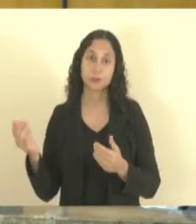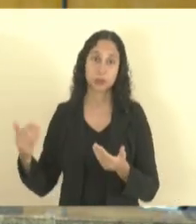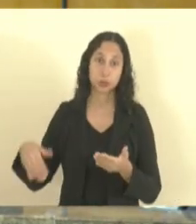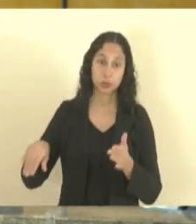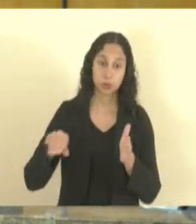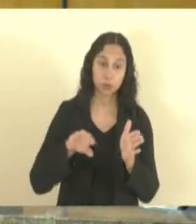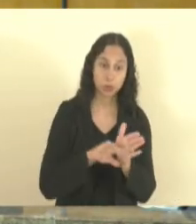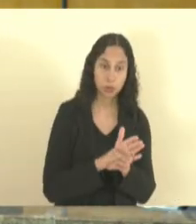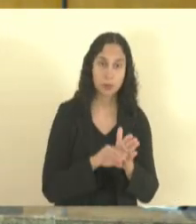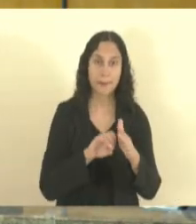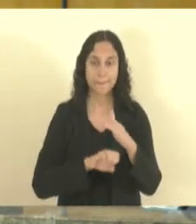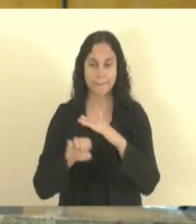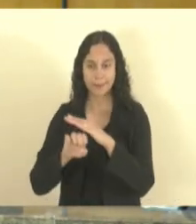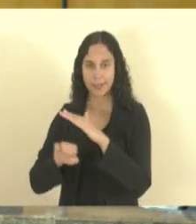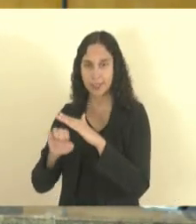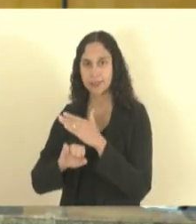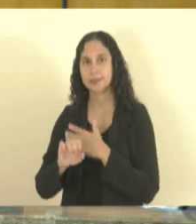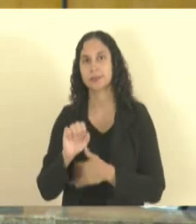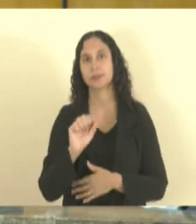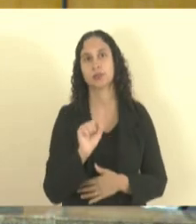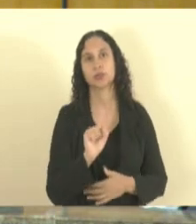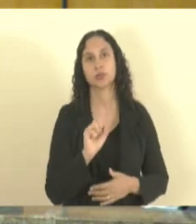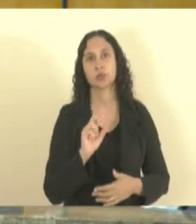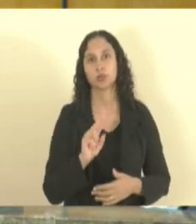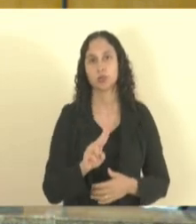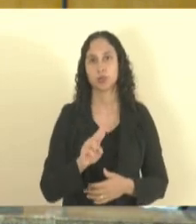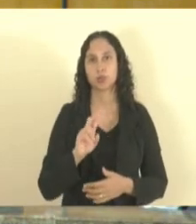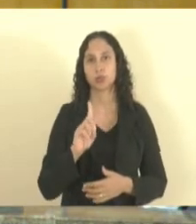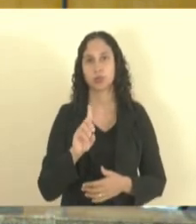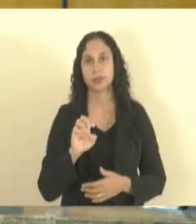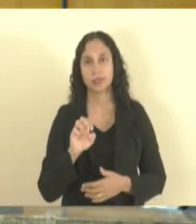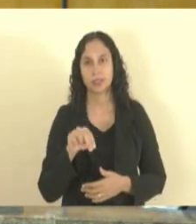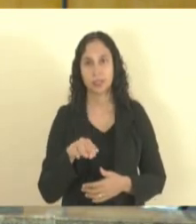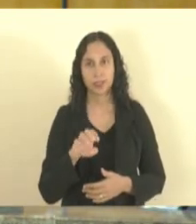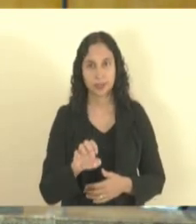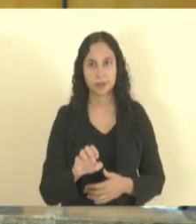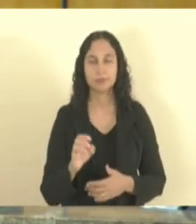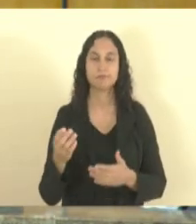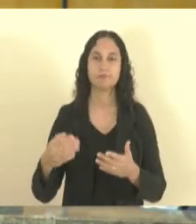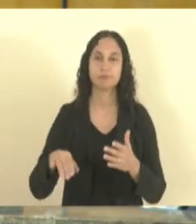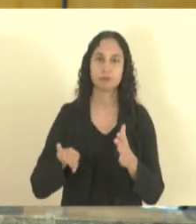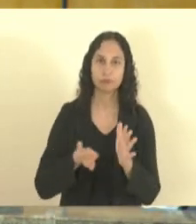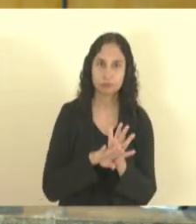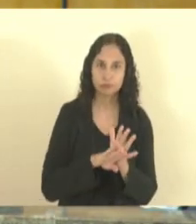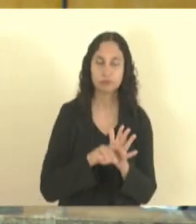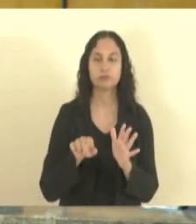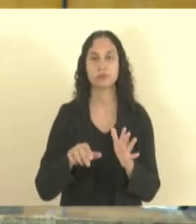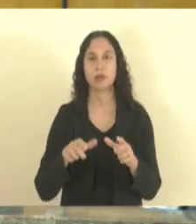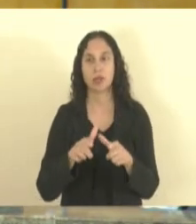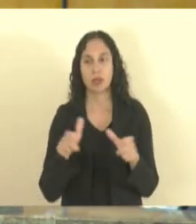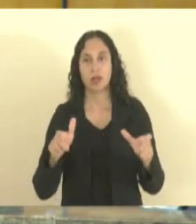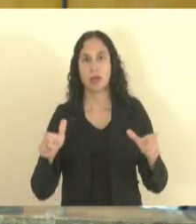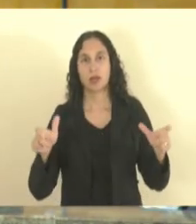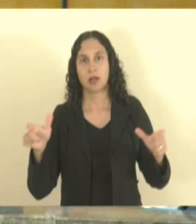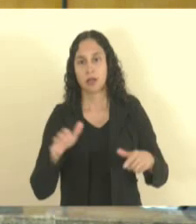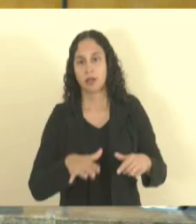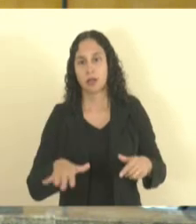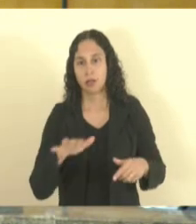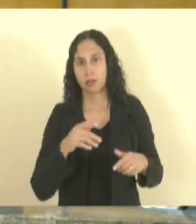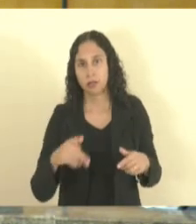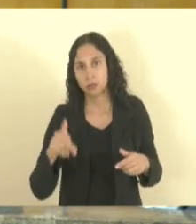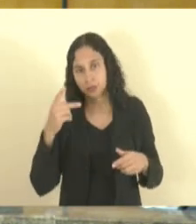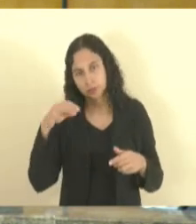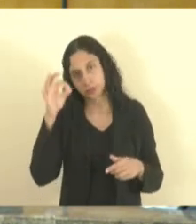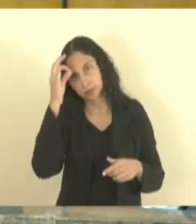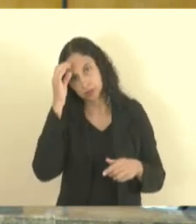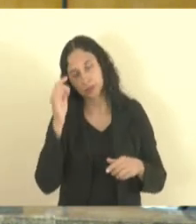amplia a sua atuação do Nordeste para essa região capixaba é muito importante porque um